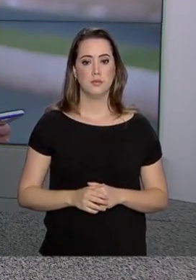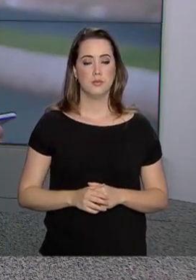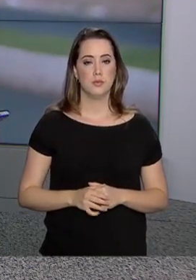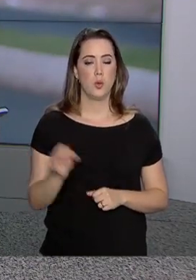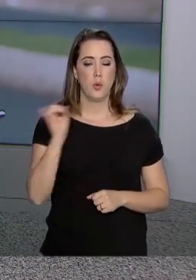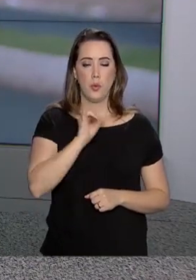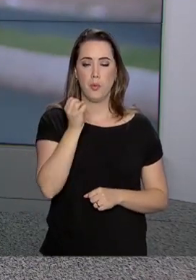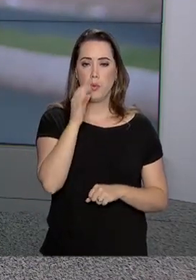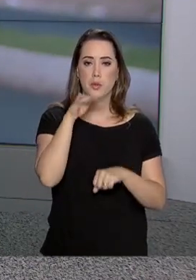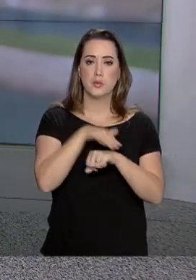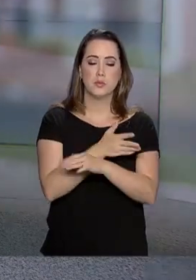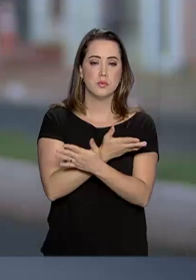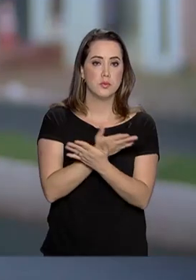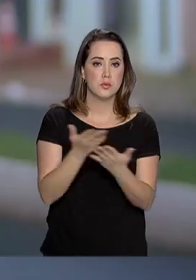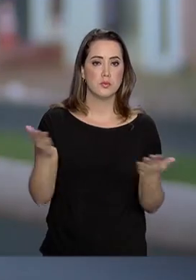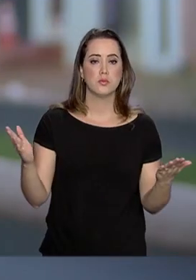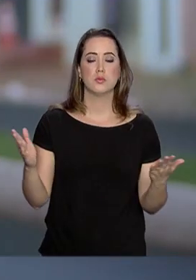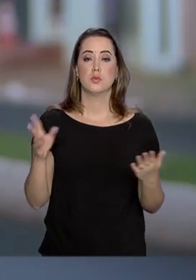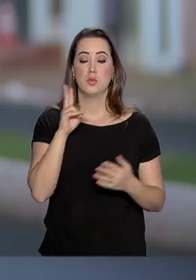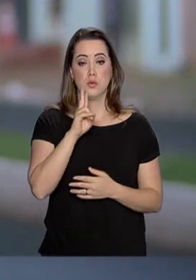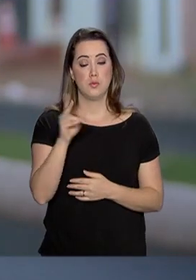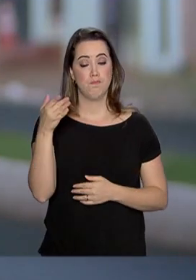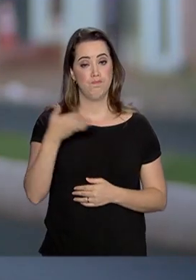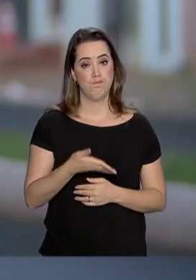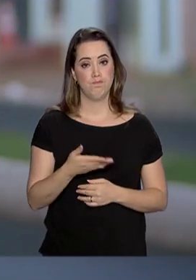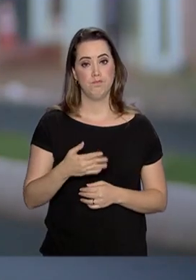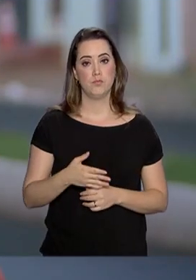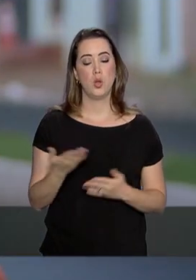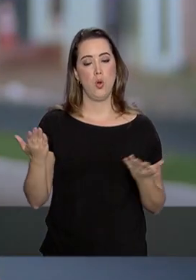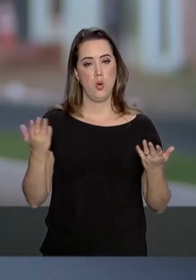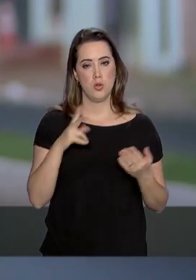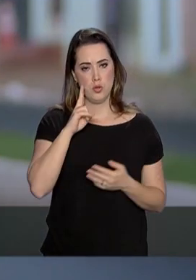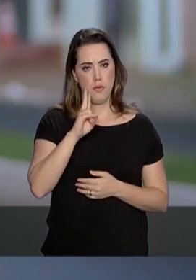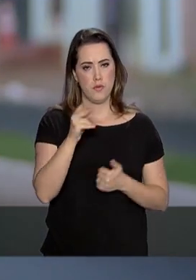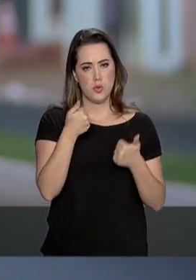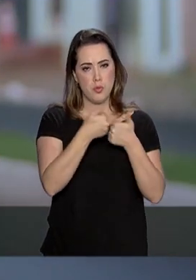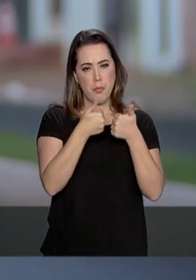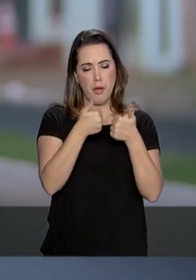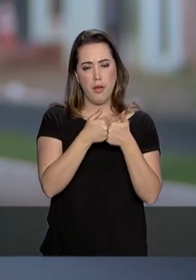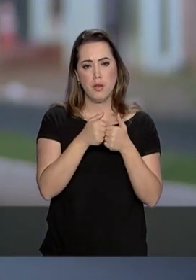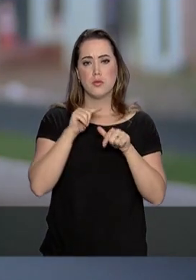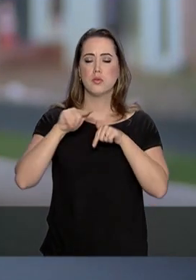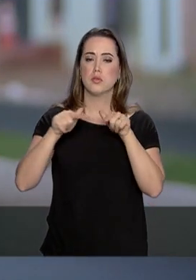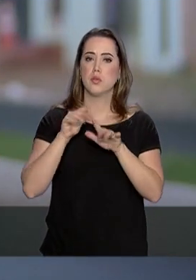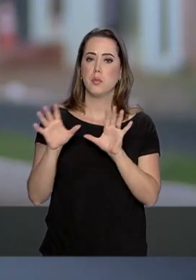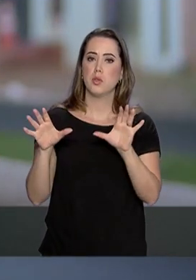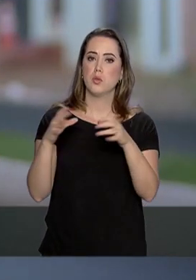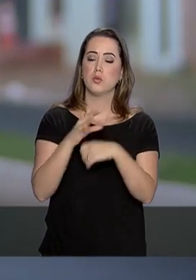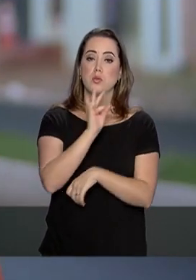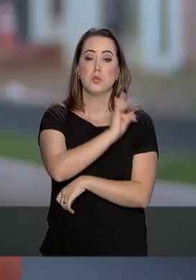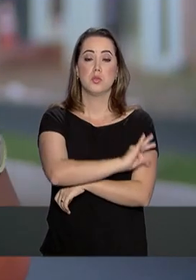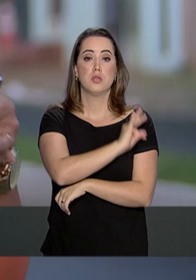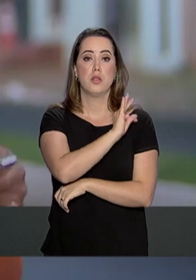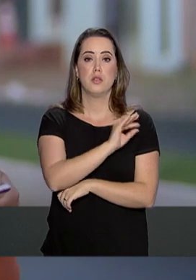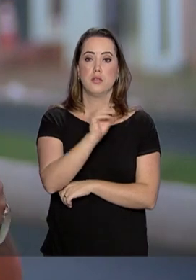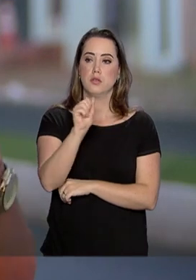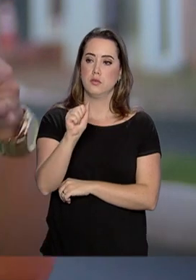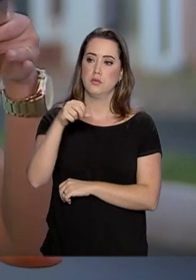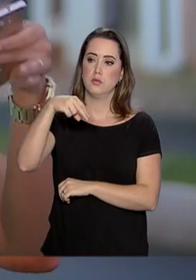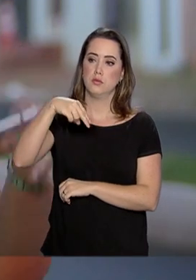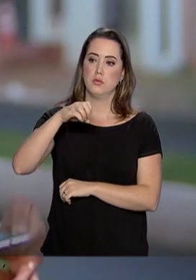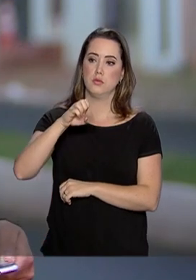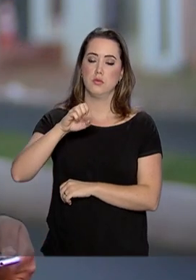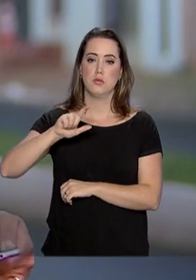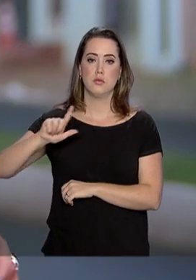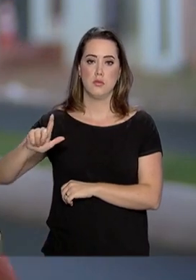Boa noite, Alessandra. Boa noite a todos que nos acompanham. Pois é, hoje eu acompanhei o trabalho desses técnicos da ANEL, que foram em campo,